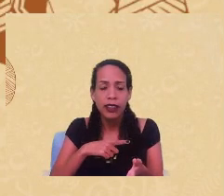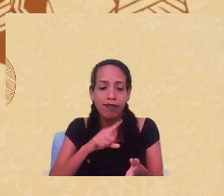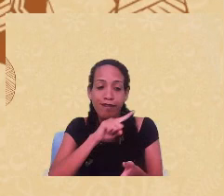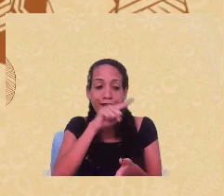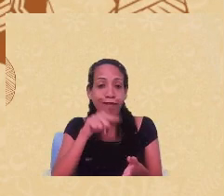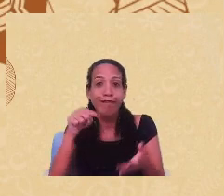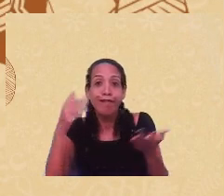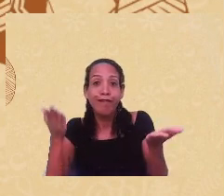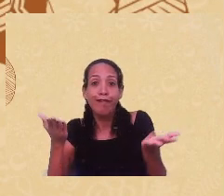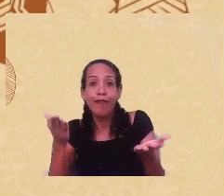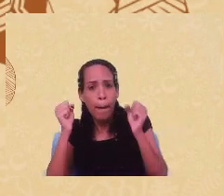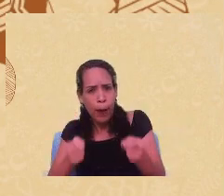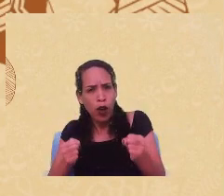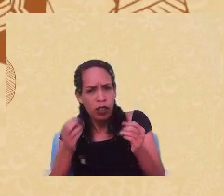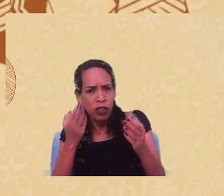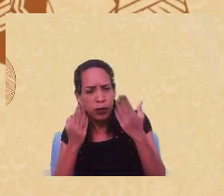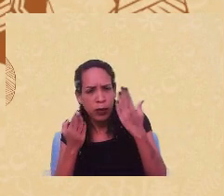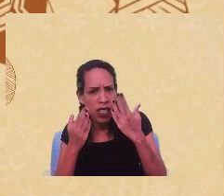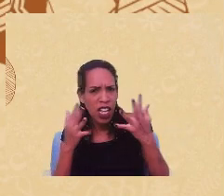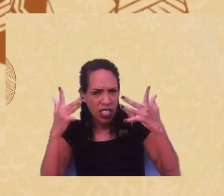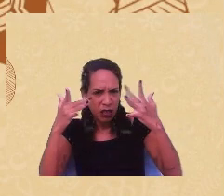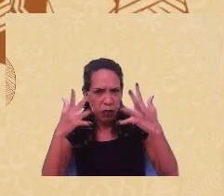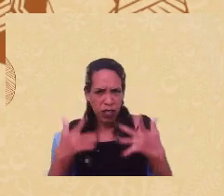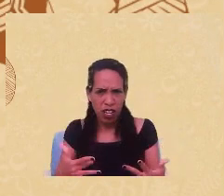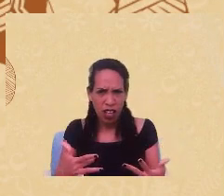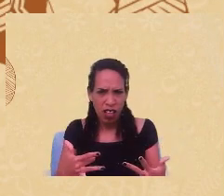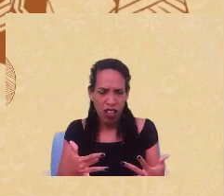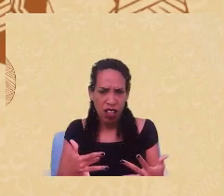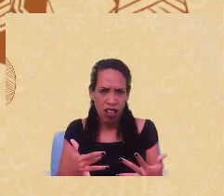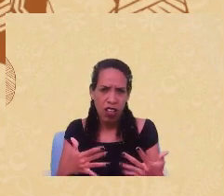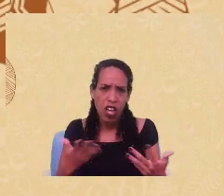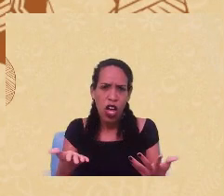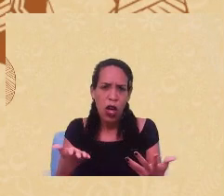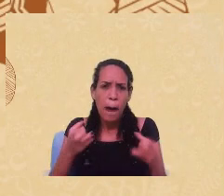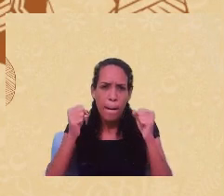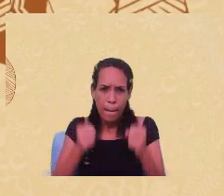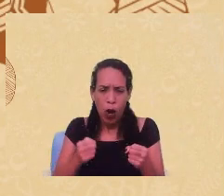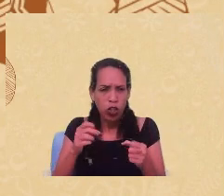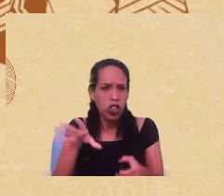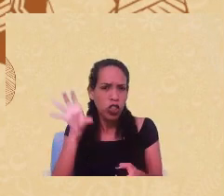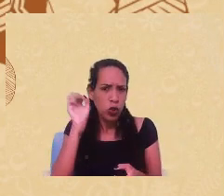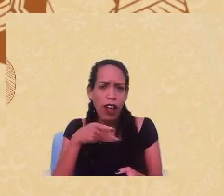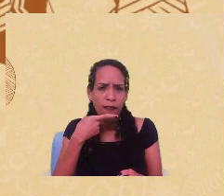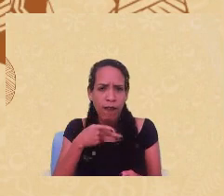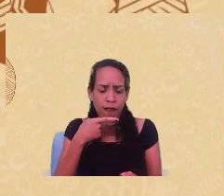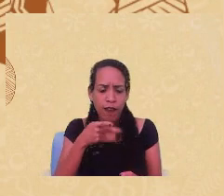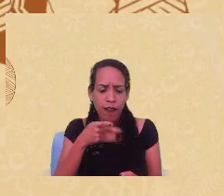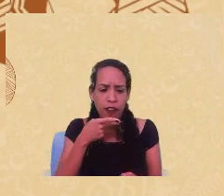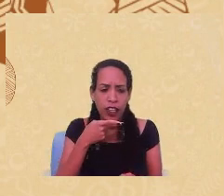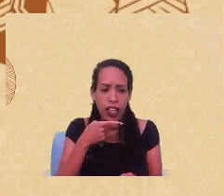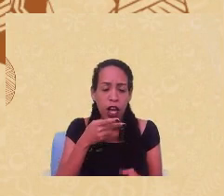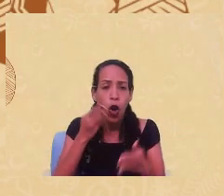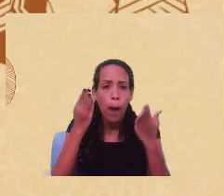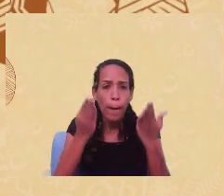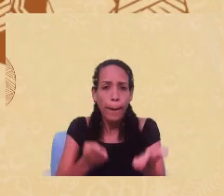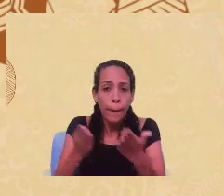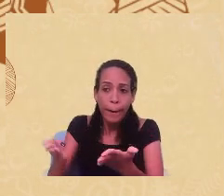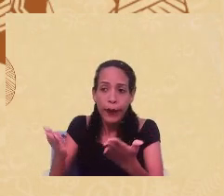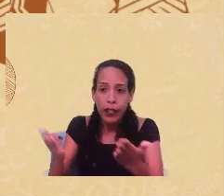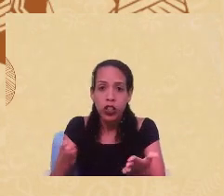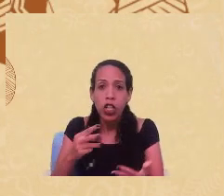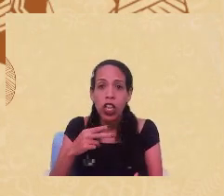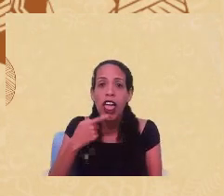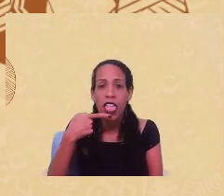Pode a psicologia escutar? Pode escutar a fala, a demanda para linguajar bastante